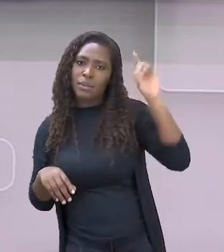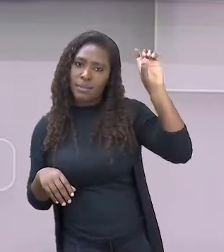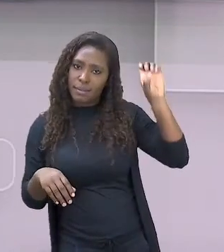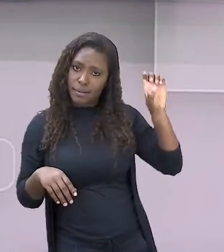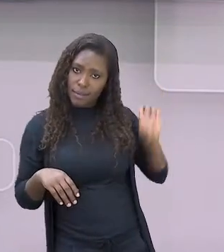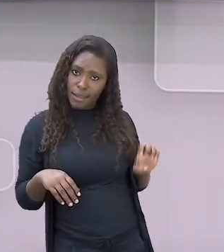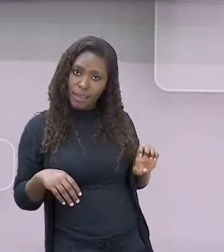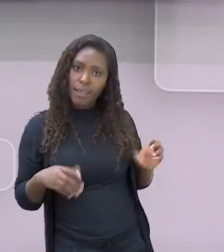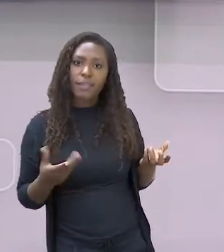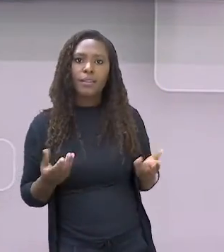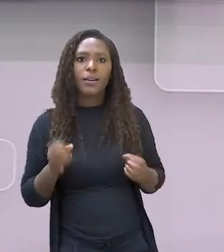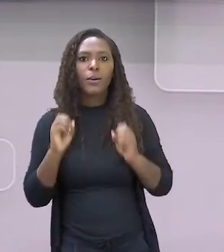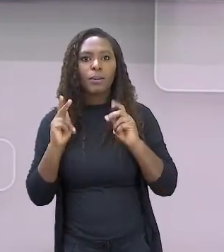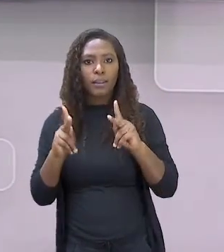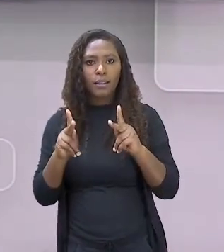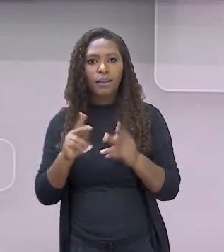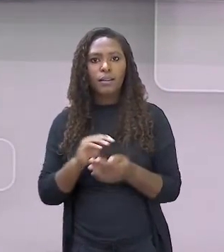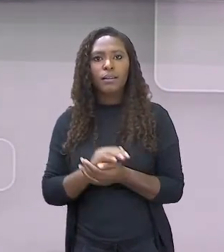outro.